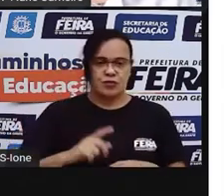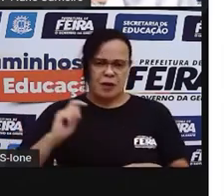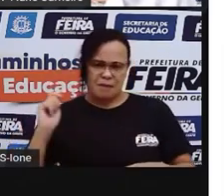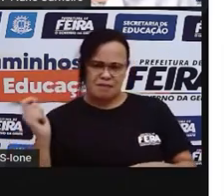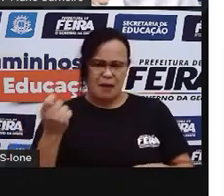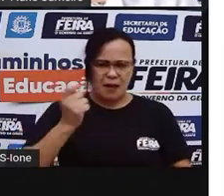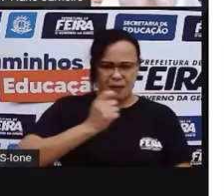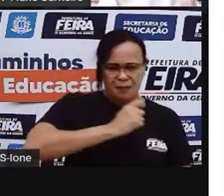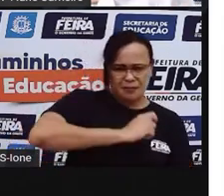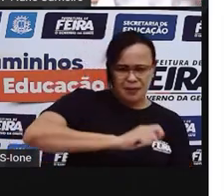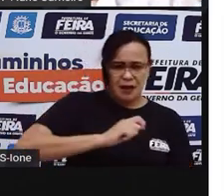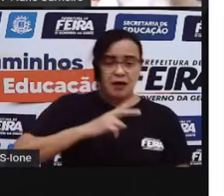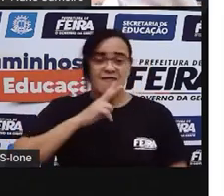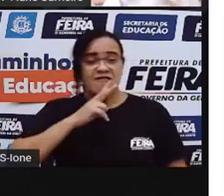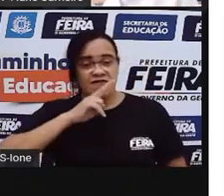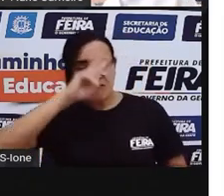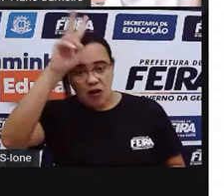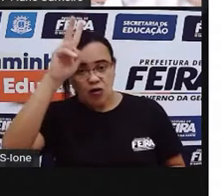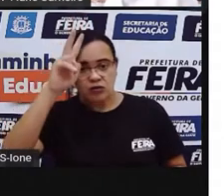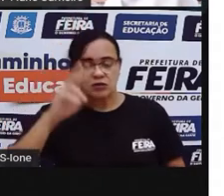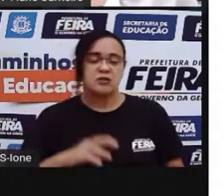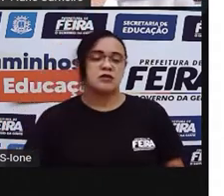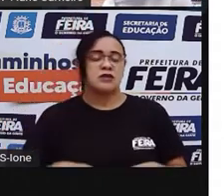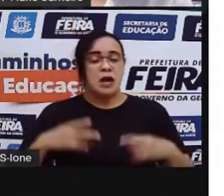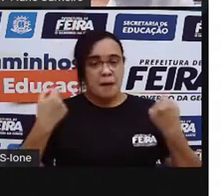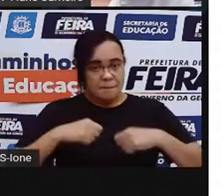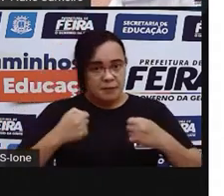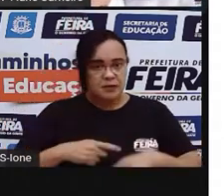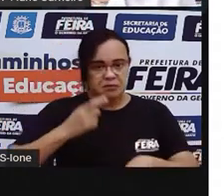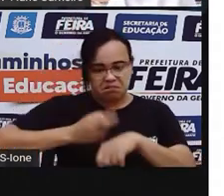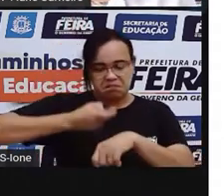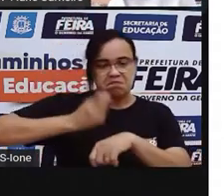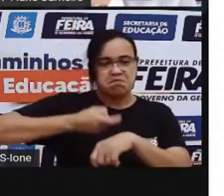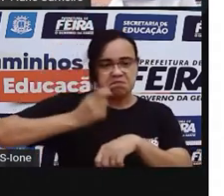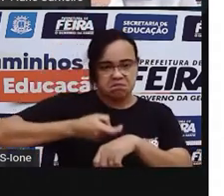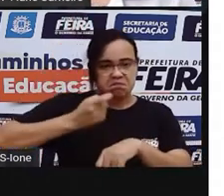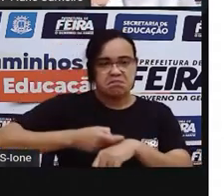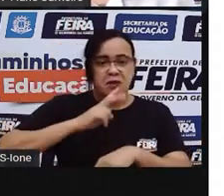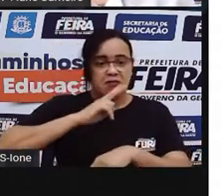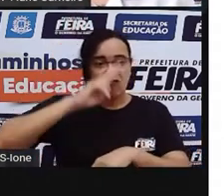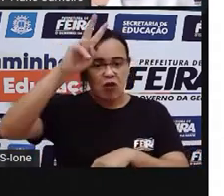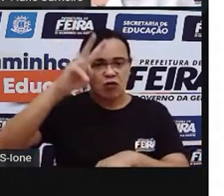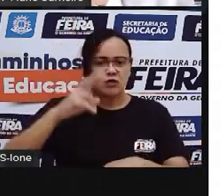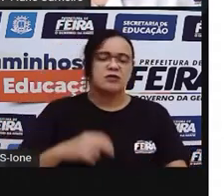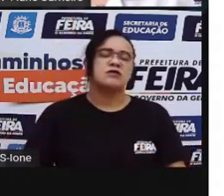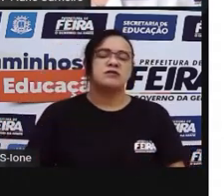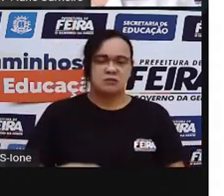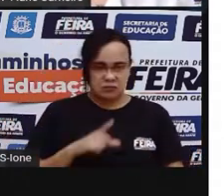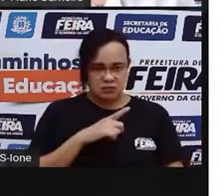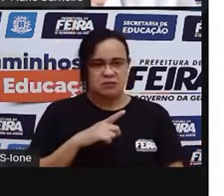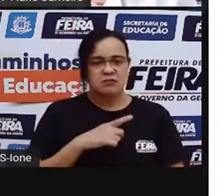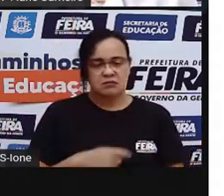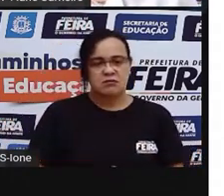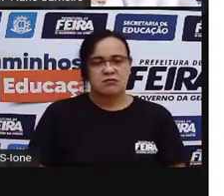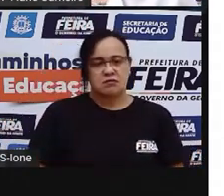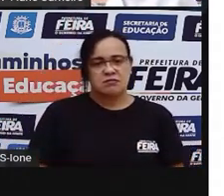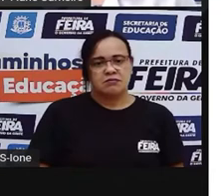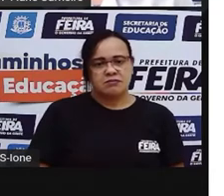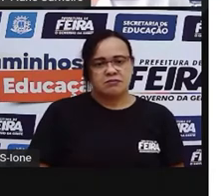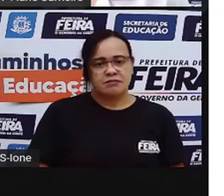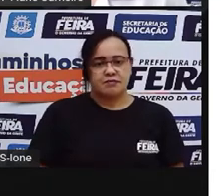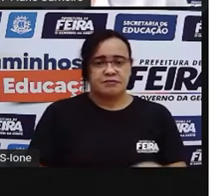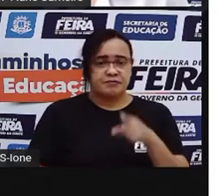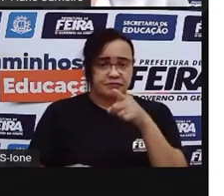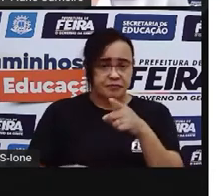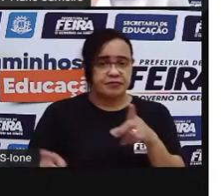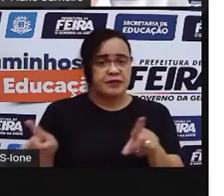raquete. Tem uma velocidade muito grande. Então, tem que ser uma bola bem resistente para aguentar a pancada da raquete. A bola